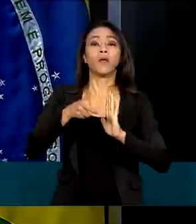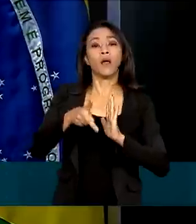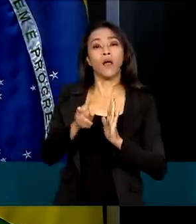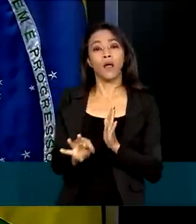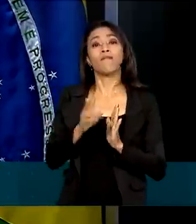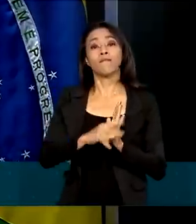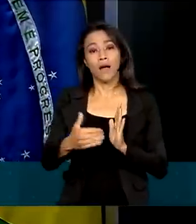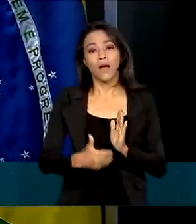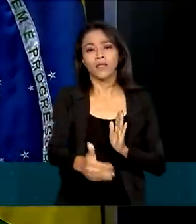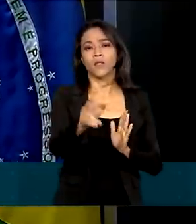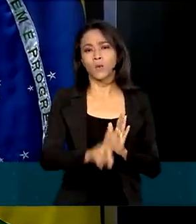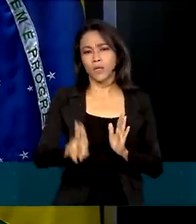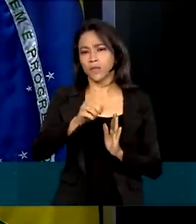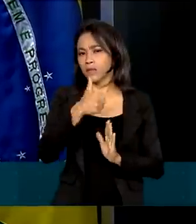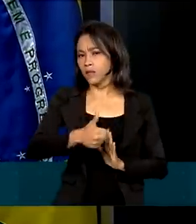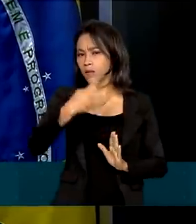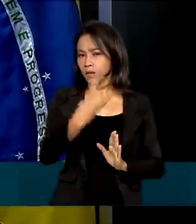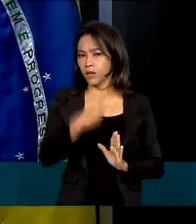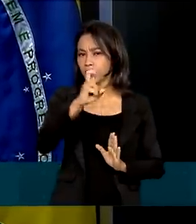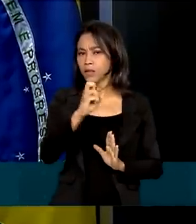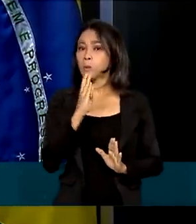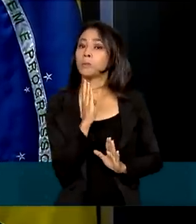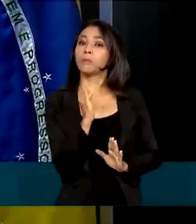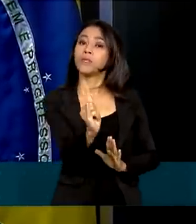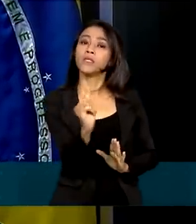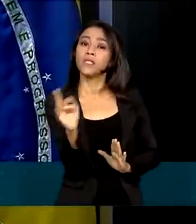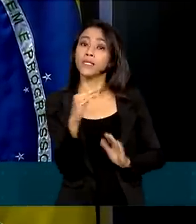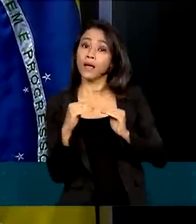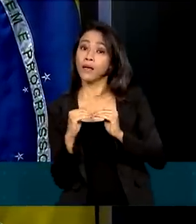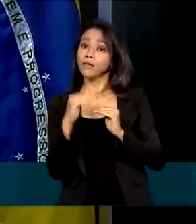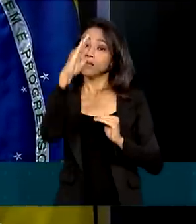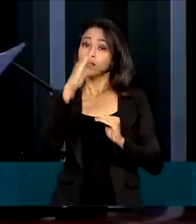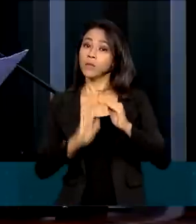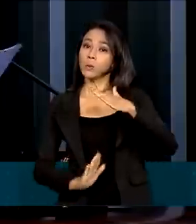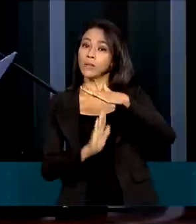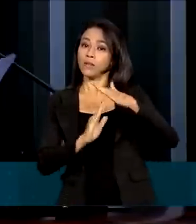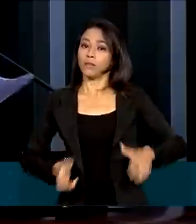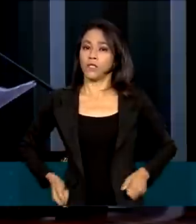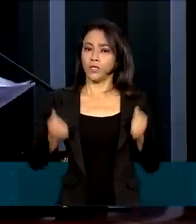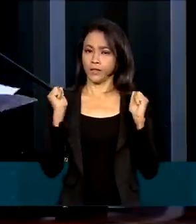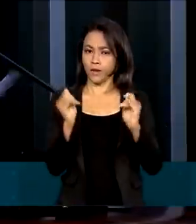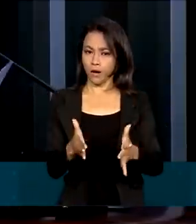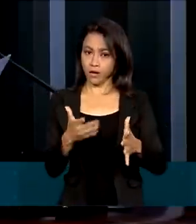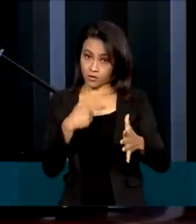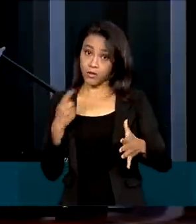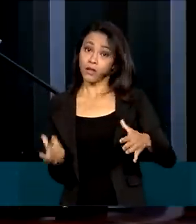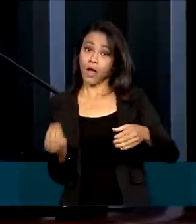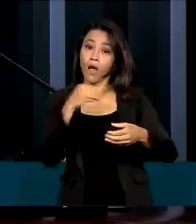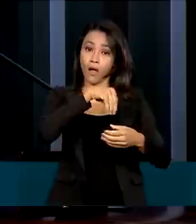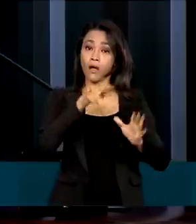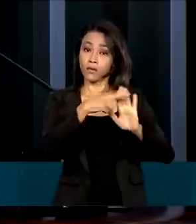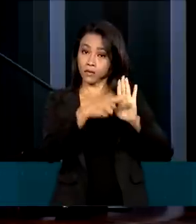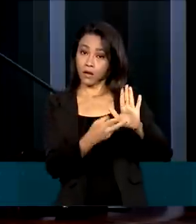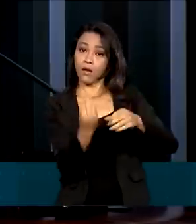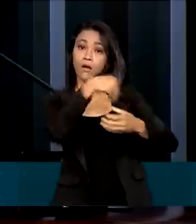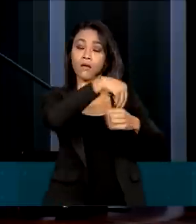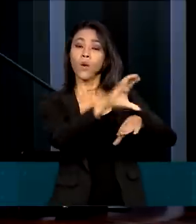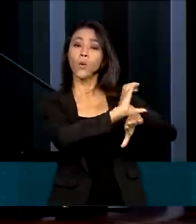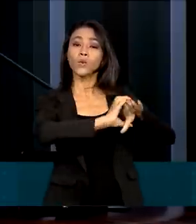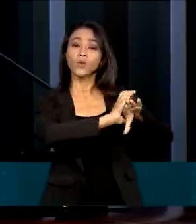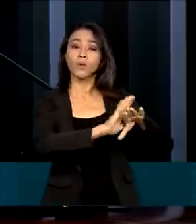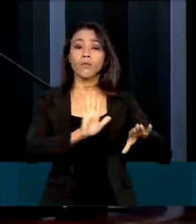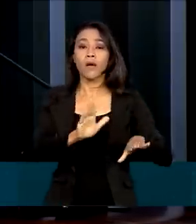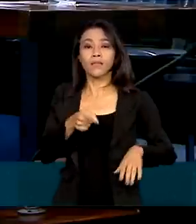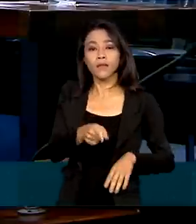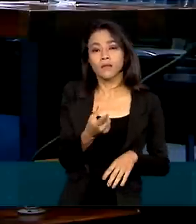145 bilhões de reais acima do teto de gastos previsto na Constituição, desde que esse dinheiro